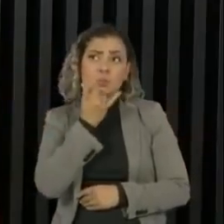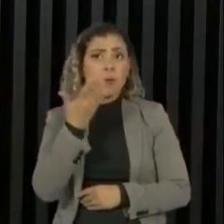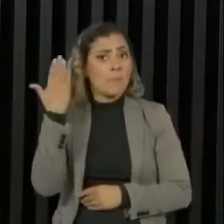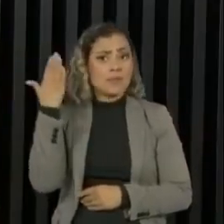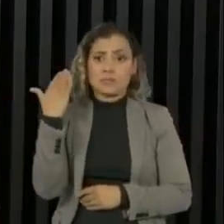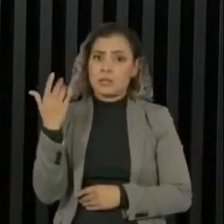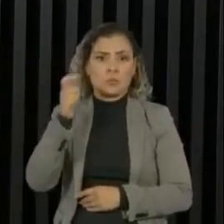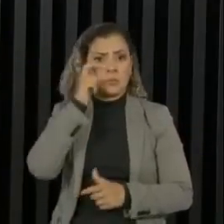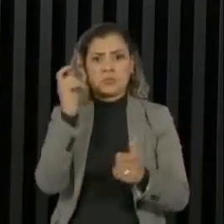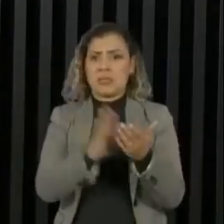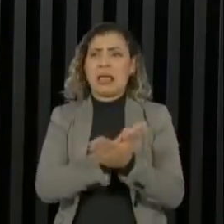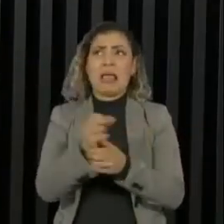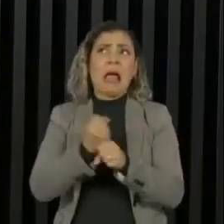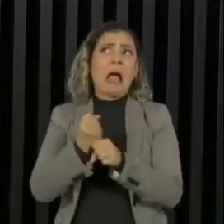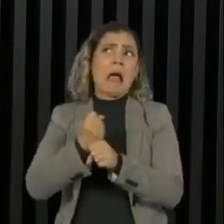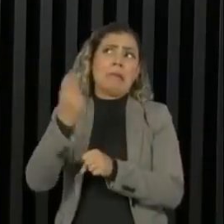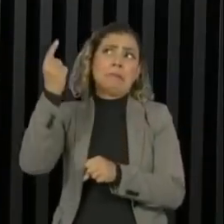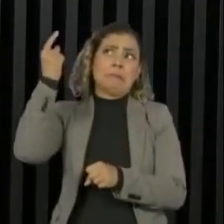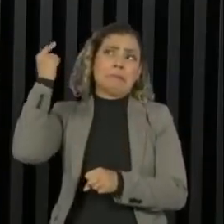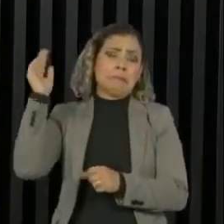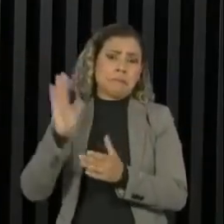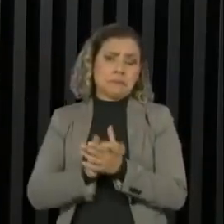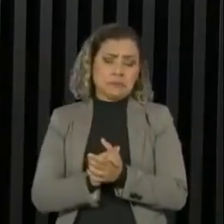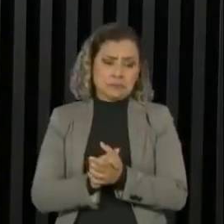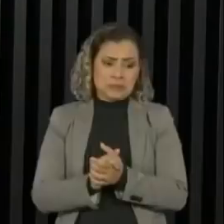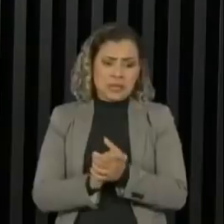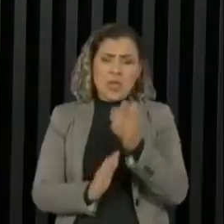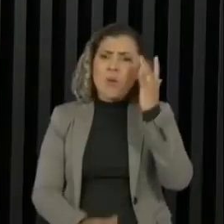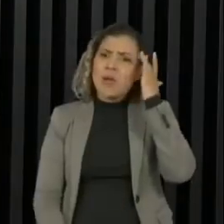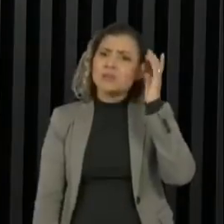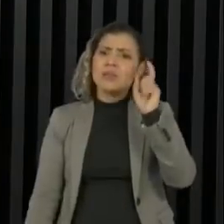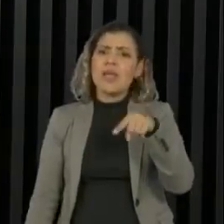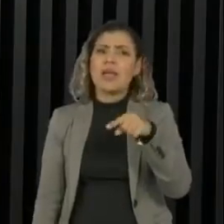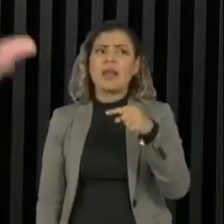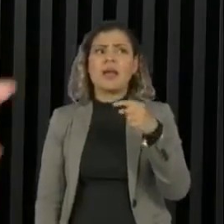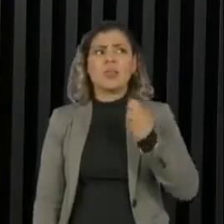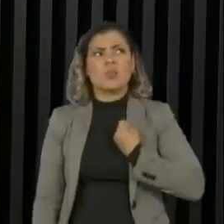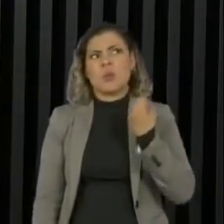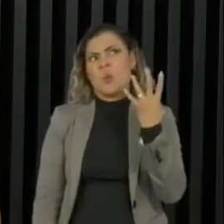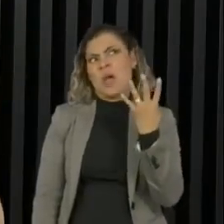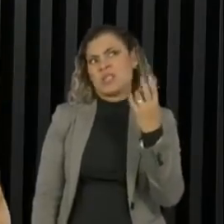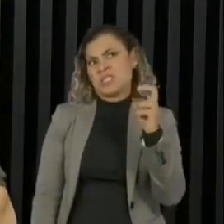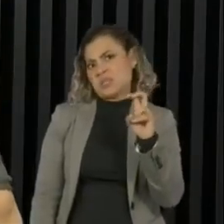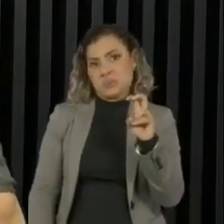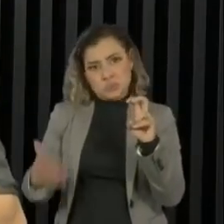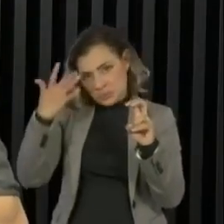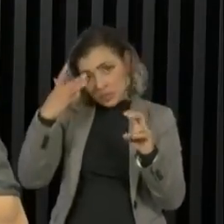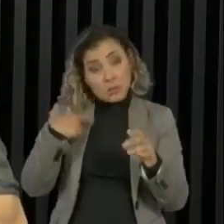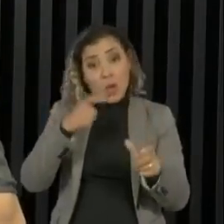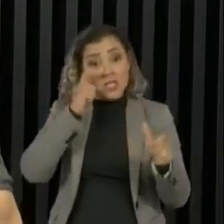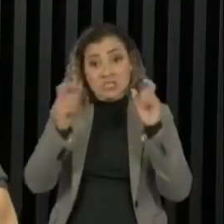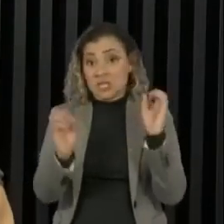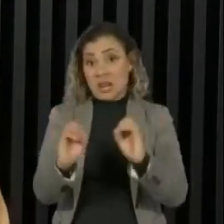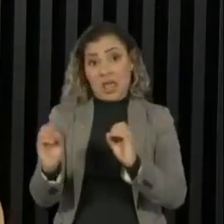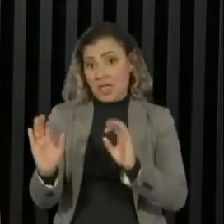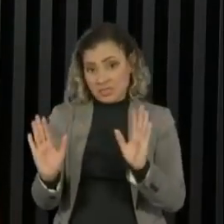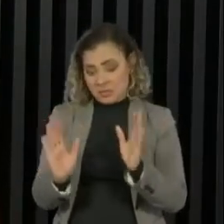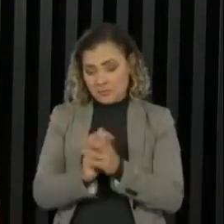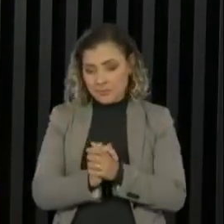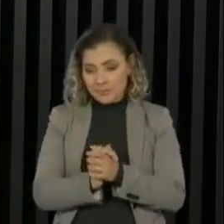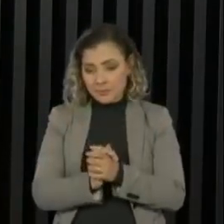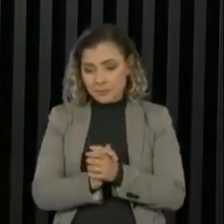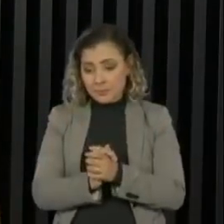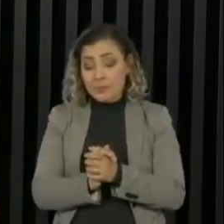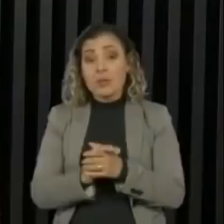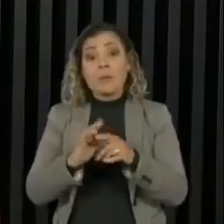Big Brother, gente, há muitos anos. Acho que desde a edição 4 ou 5, que eu não assistia um Big Brother. E eu achei esse Big